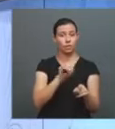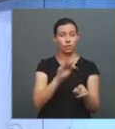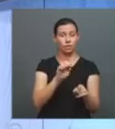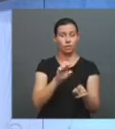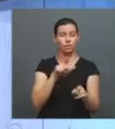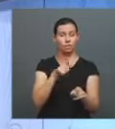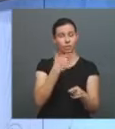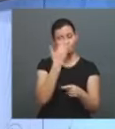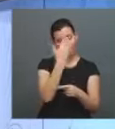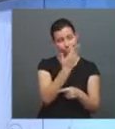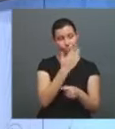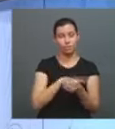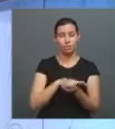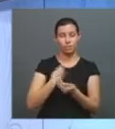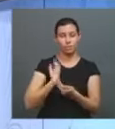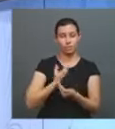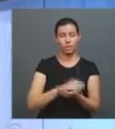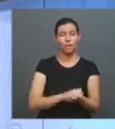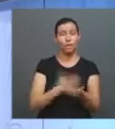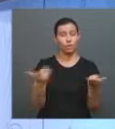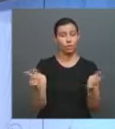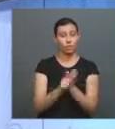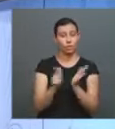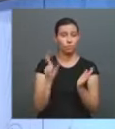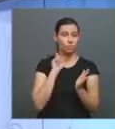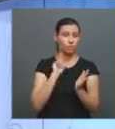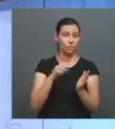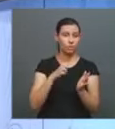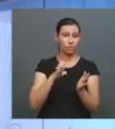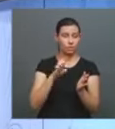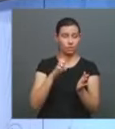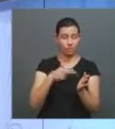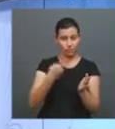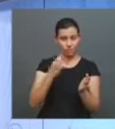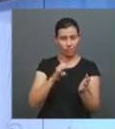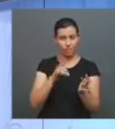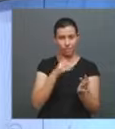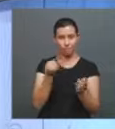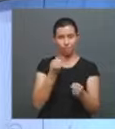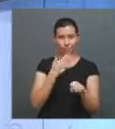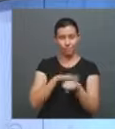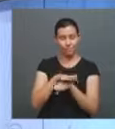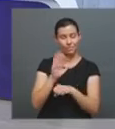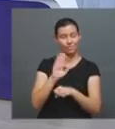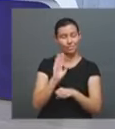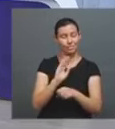Você fica agora com o Jornal Minas, segunda edição. Uma ótima noite para você e até amanhã.